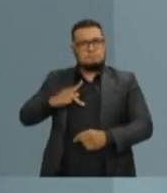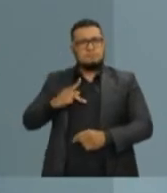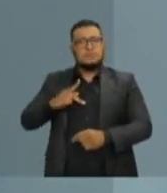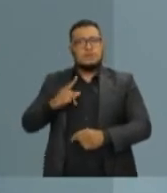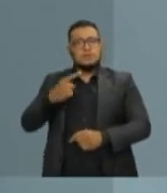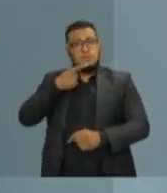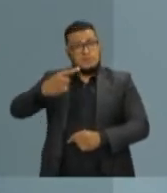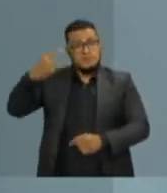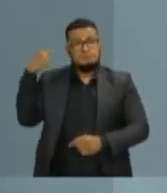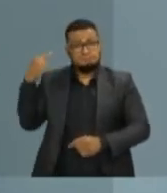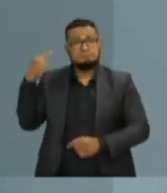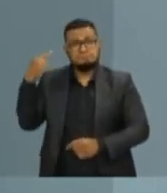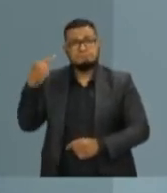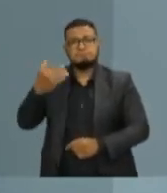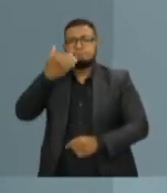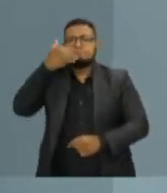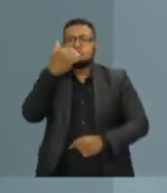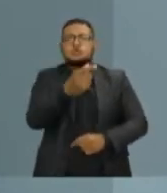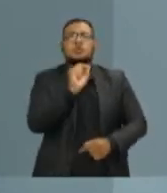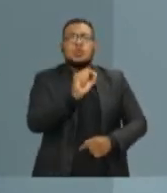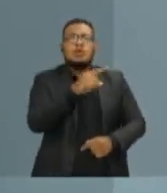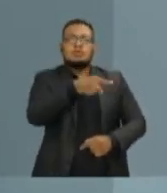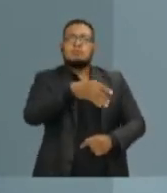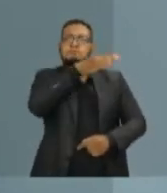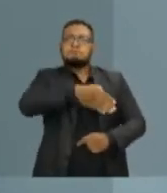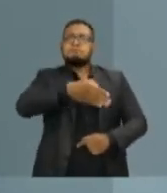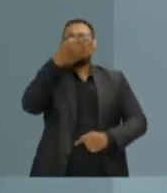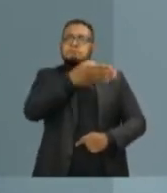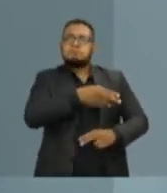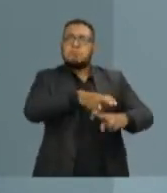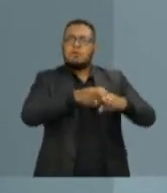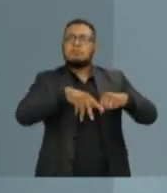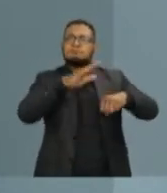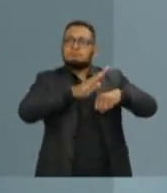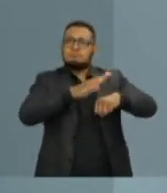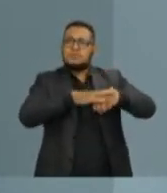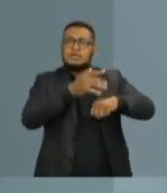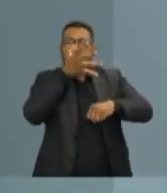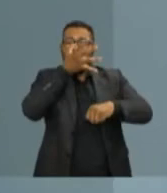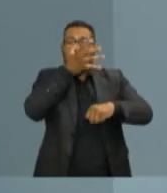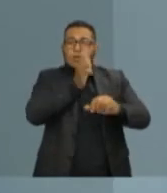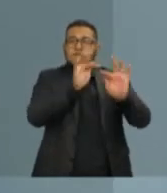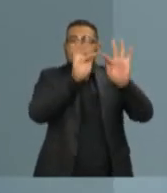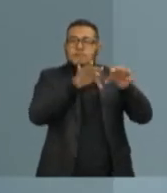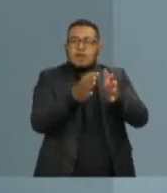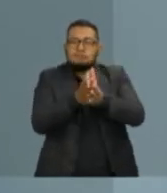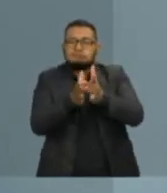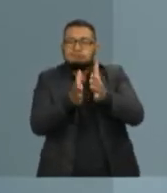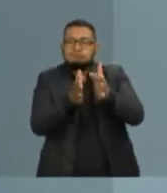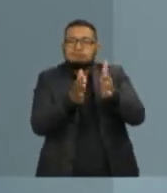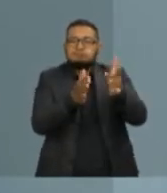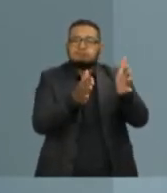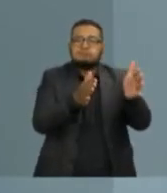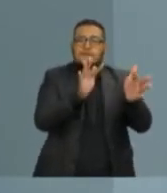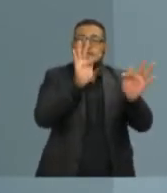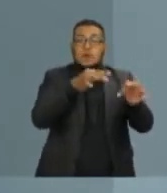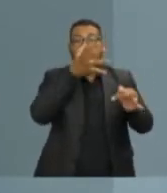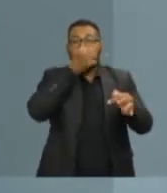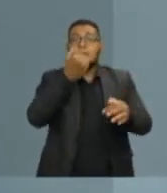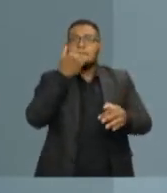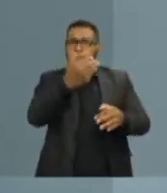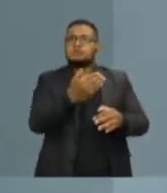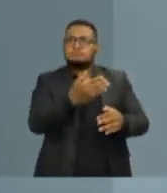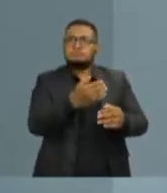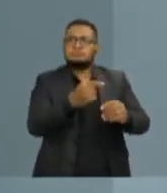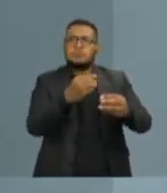semana passada, pedindo a sua condenação em ação de probidade. Já no finalzinho da ação, em sede de alegações finais. Como o senhor